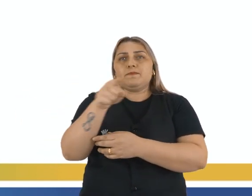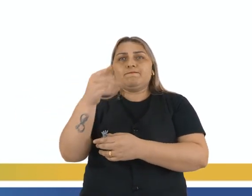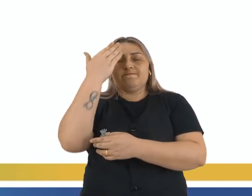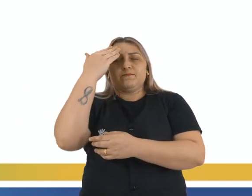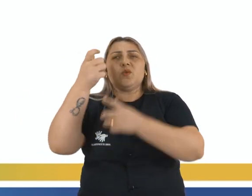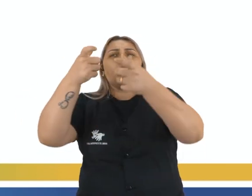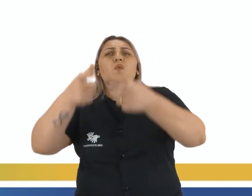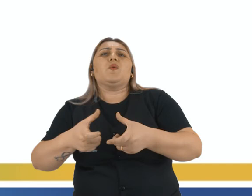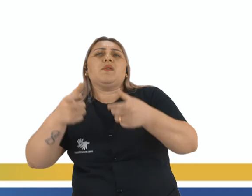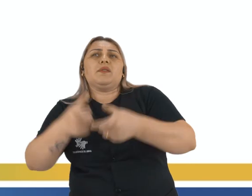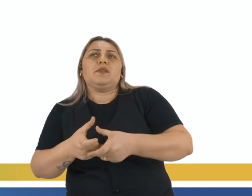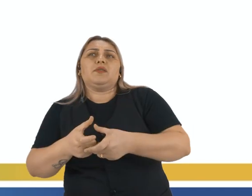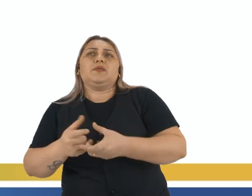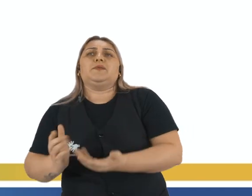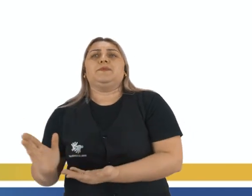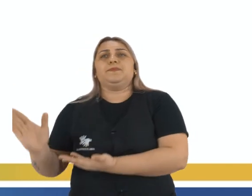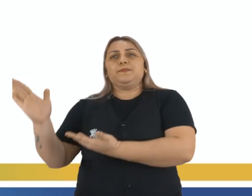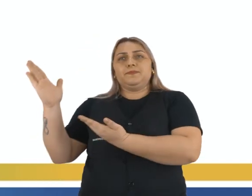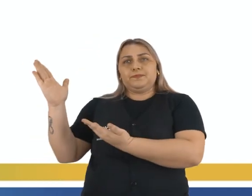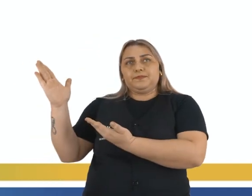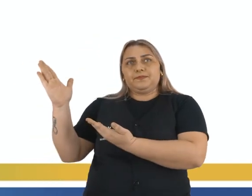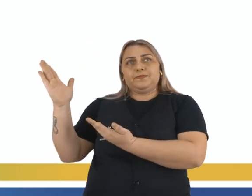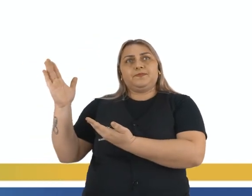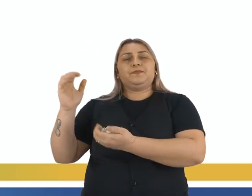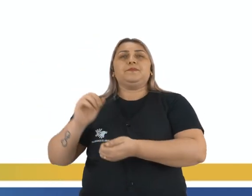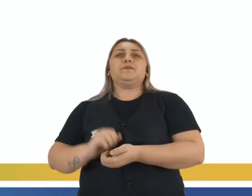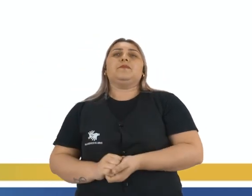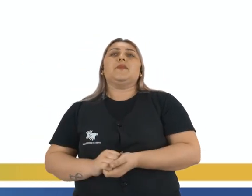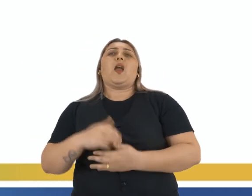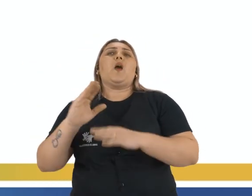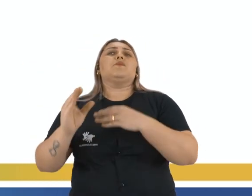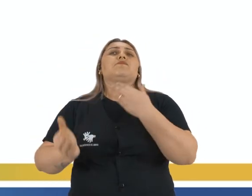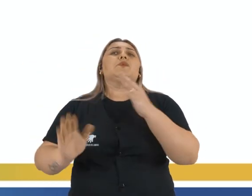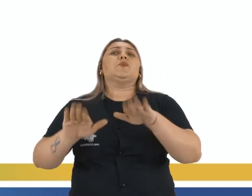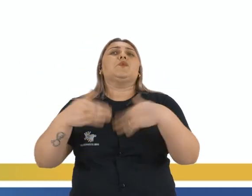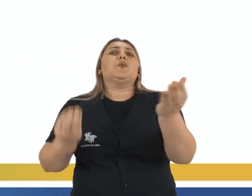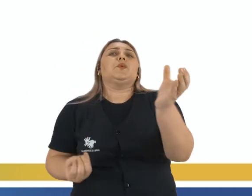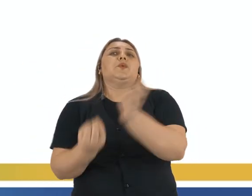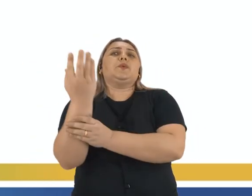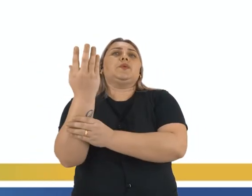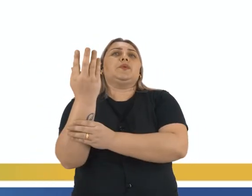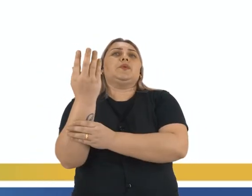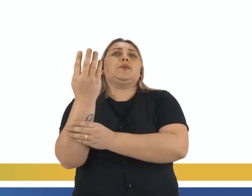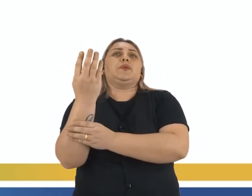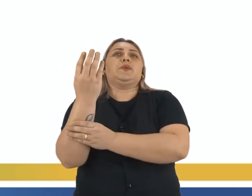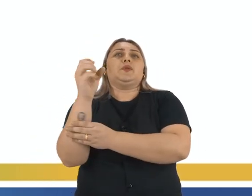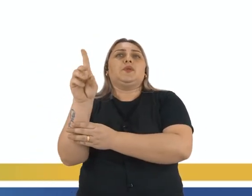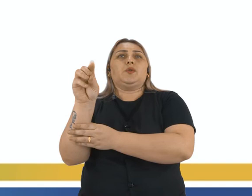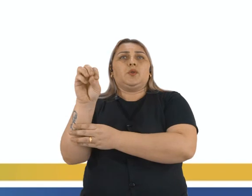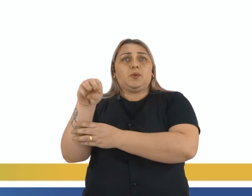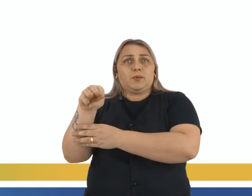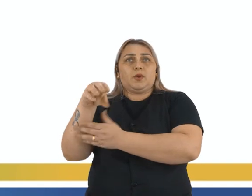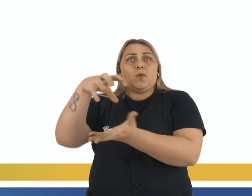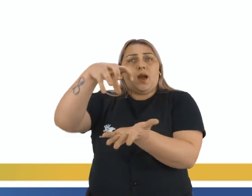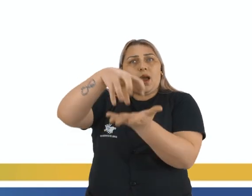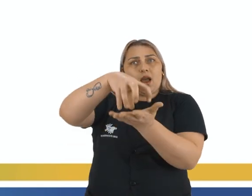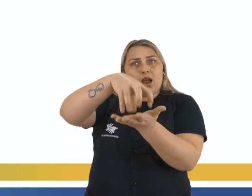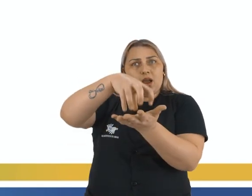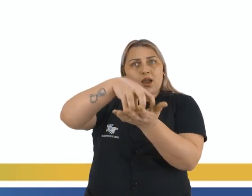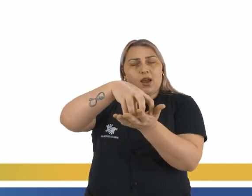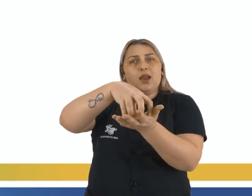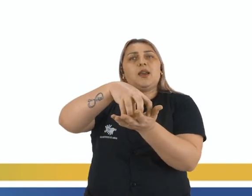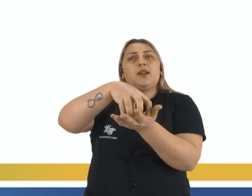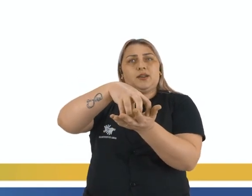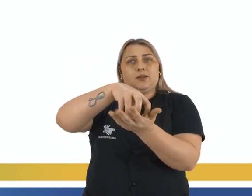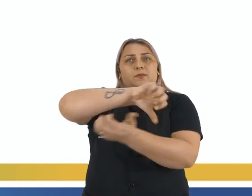onde se localiza, aí está no mapa. Bom, qual é a origem de tudo isso? São Domingos, aquela ilha que a gente acabou de ver, se